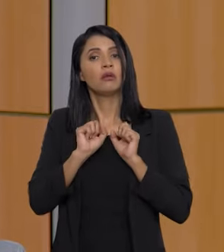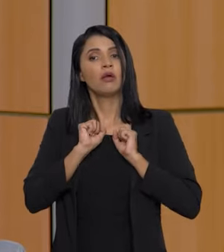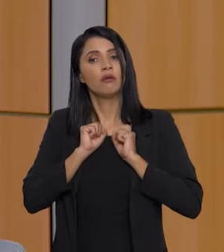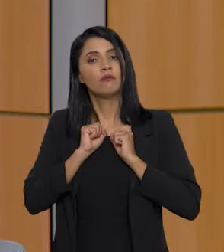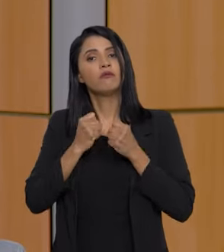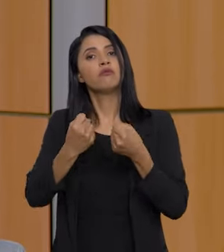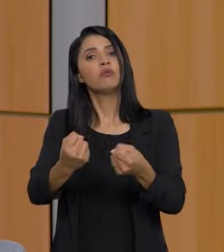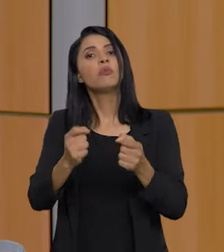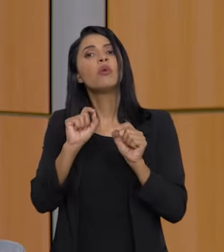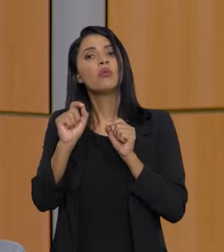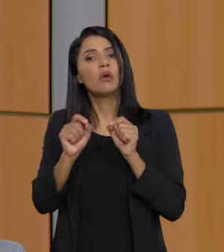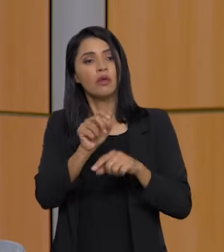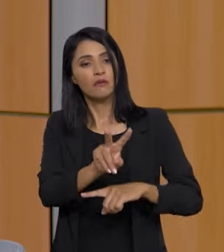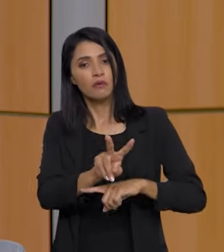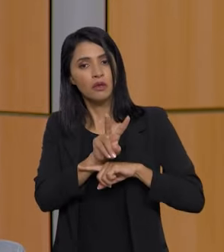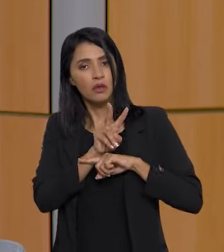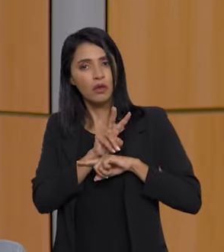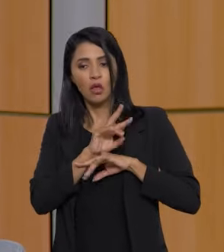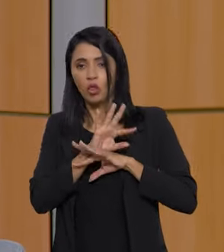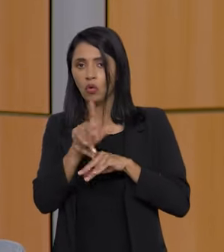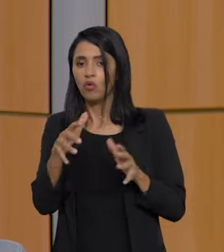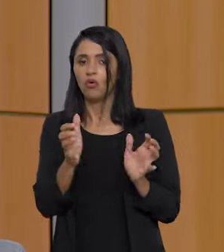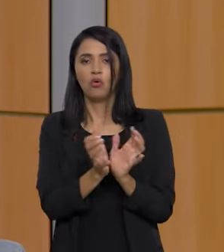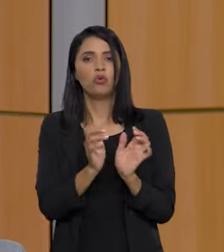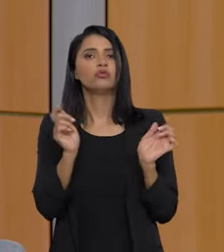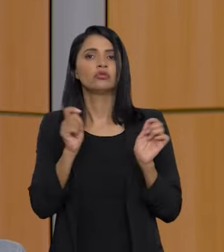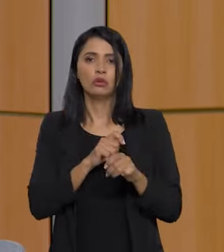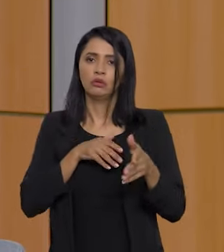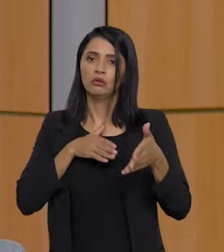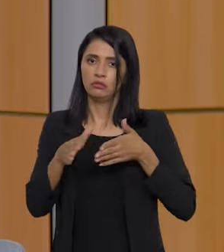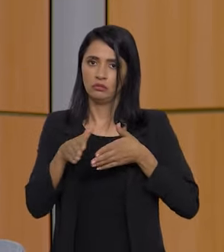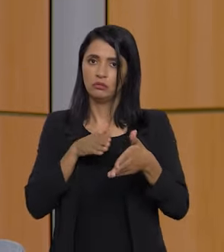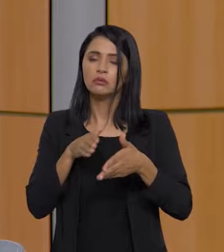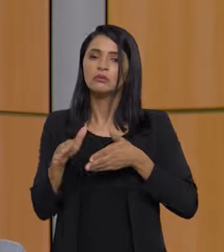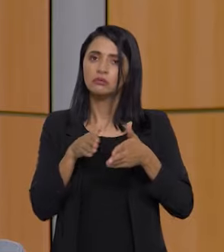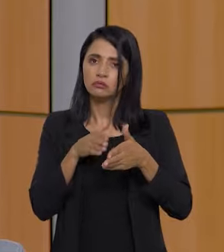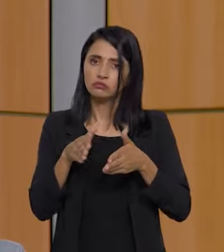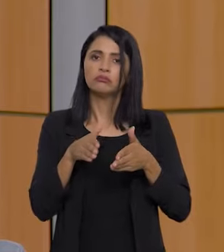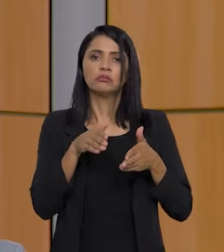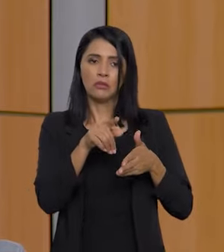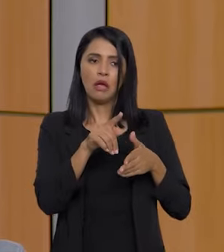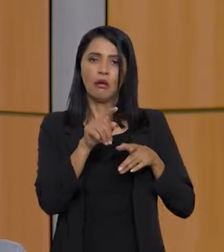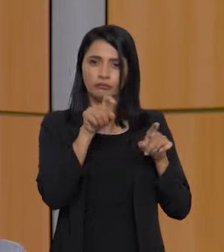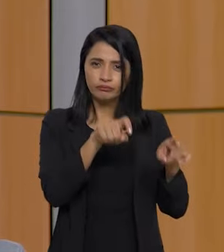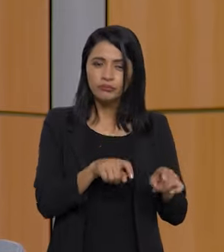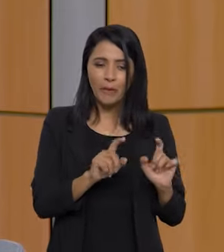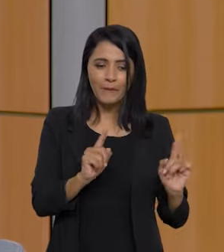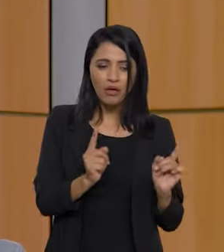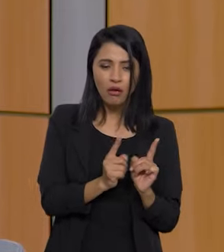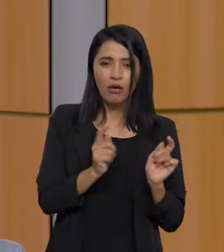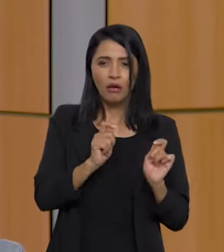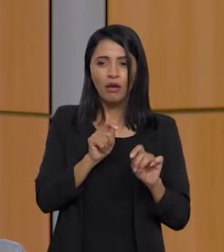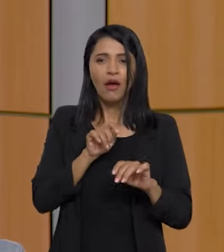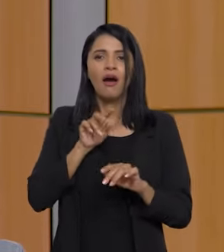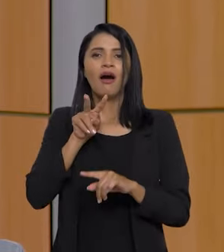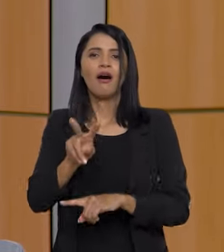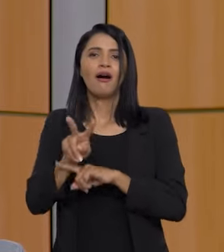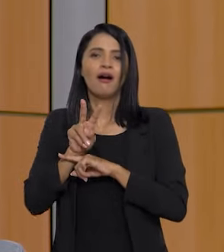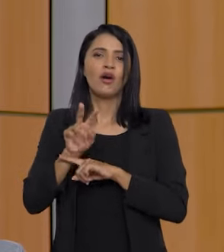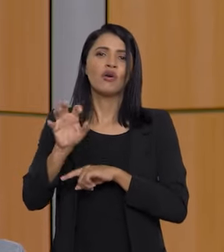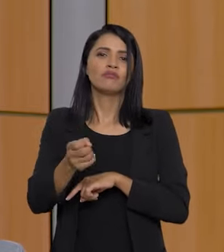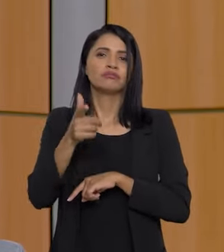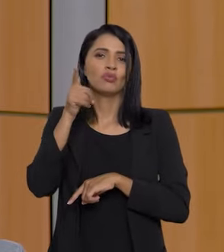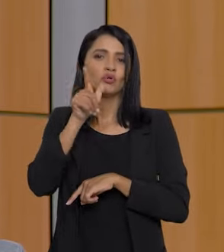esforçando para que o financiamento chegue no pequeno. Para que o pequeno consiga pegar o financiamento,